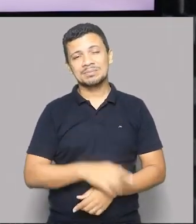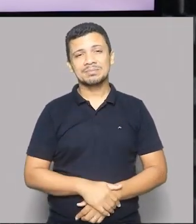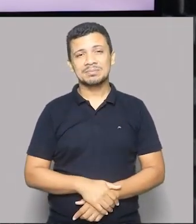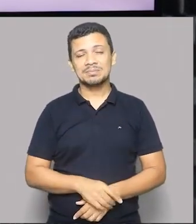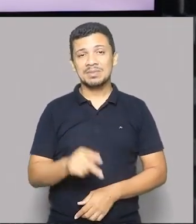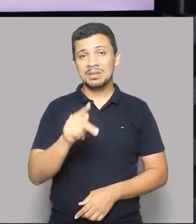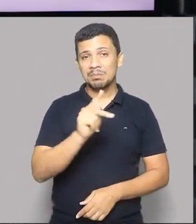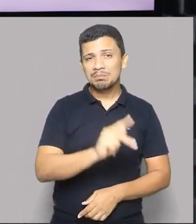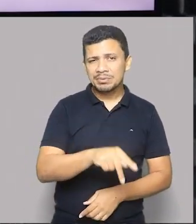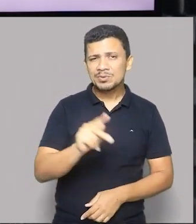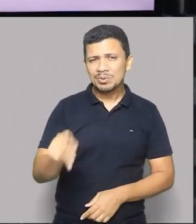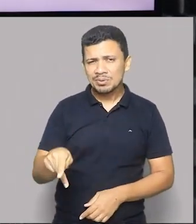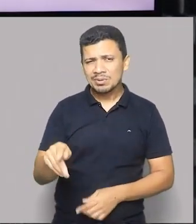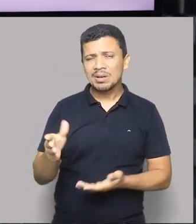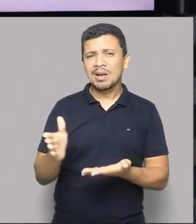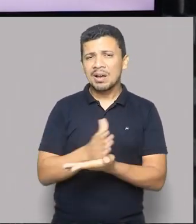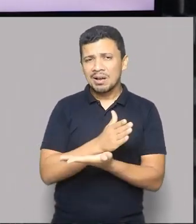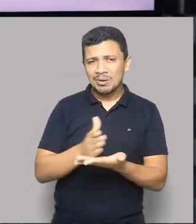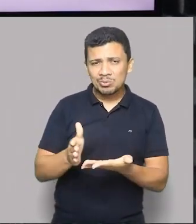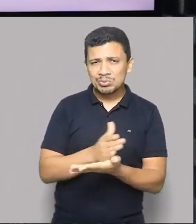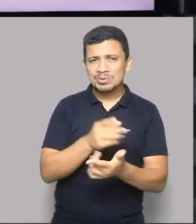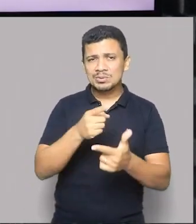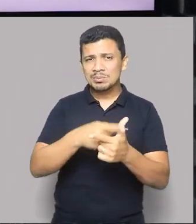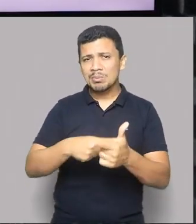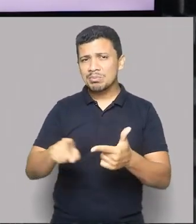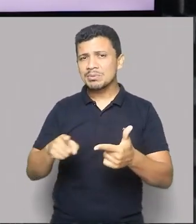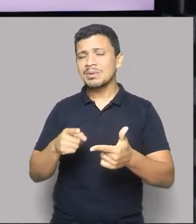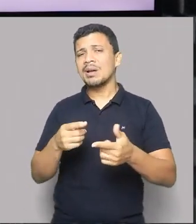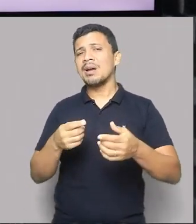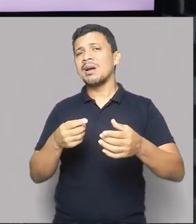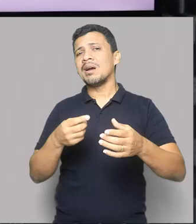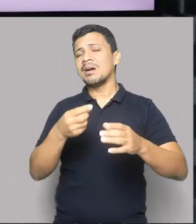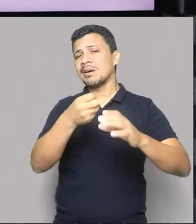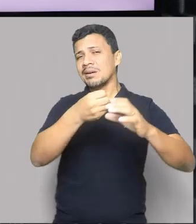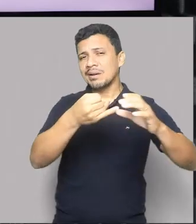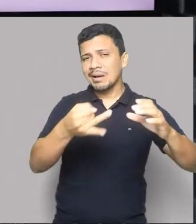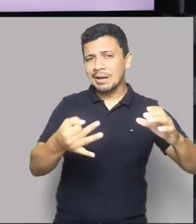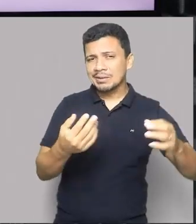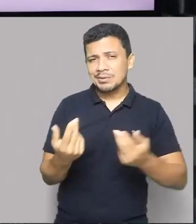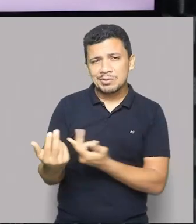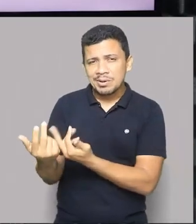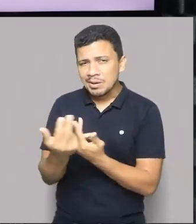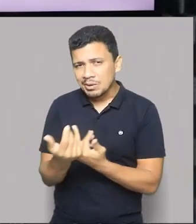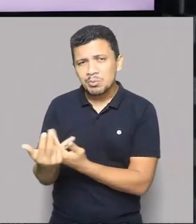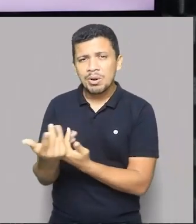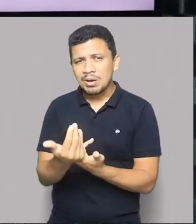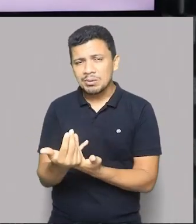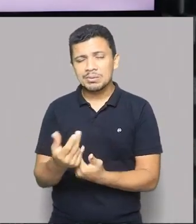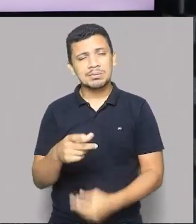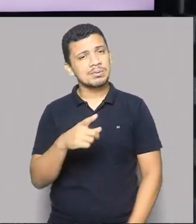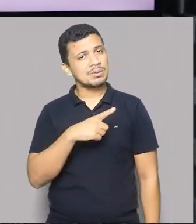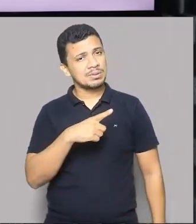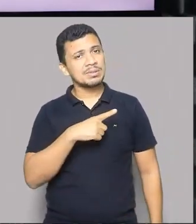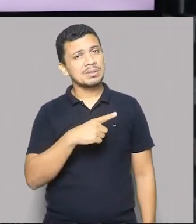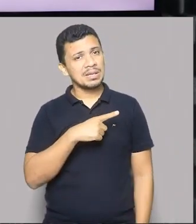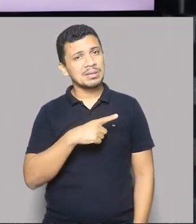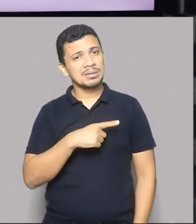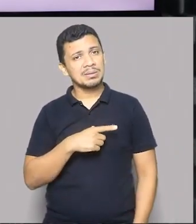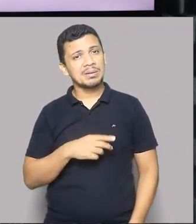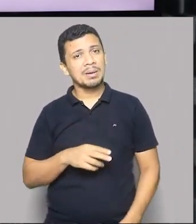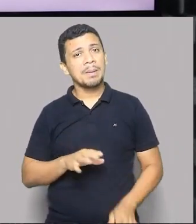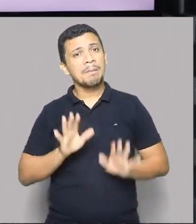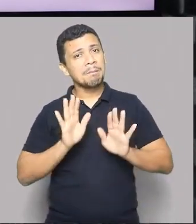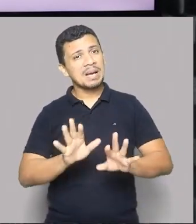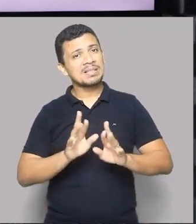mas existem alguns problemas que acabam sendo caracterizados, né, de forma homogênea. Ou seja, em todos os biomas. Temos. Mas de potenciais